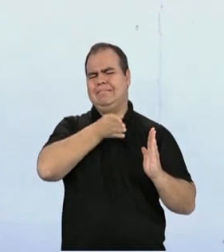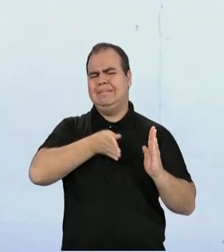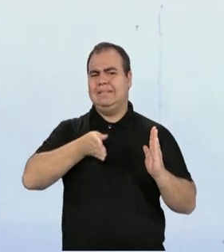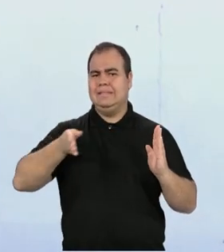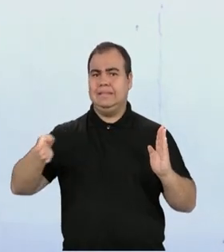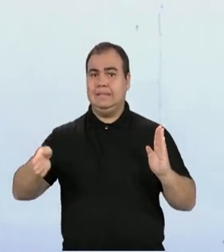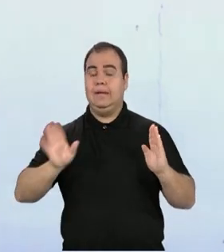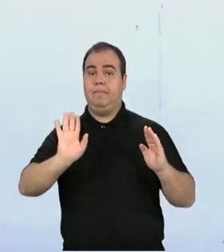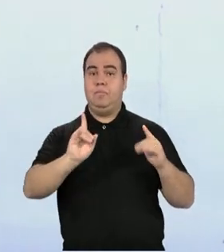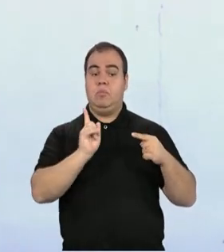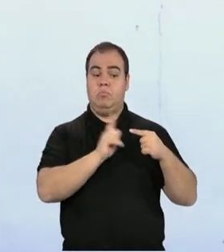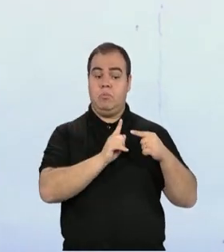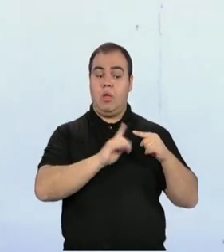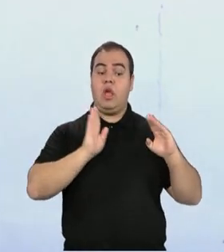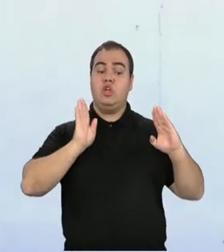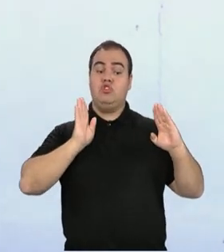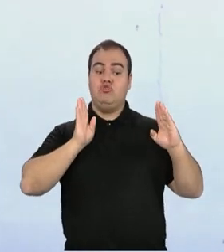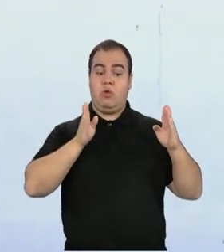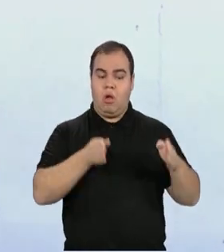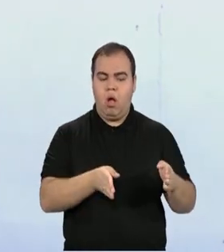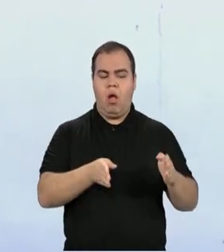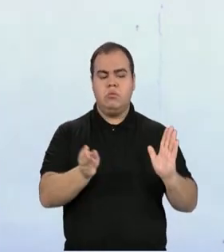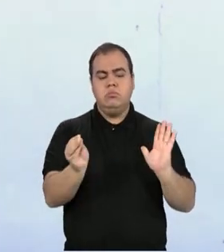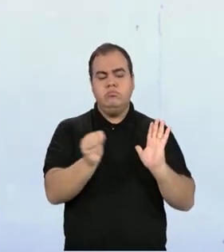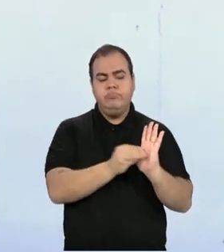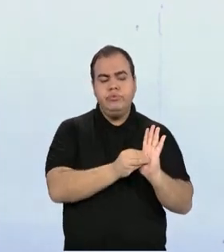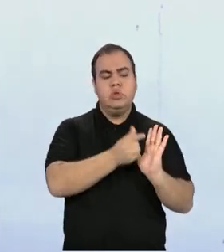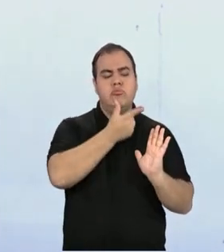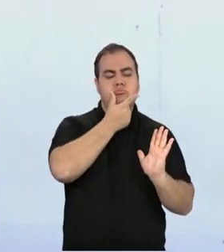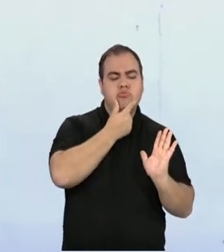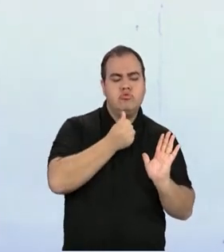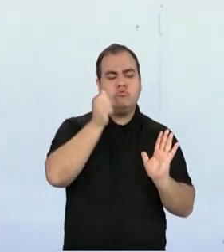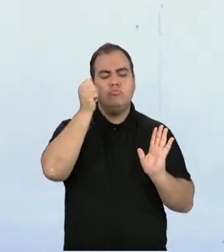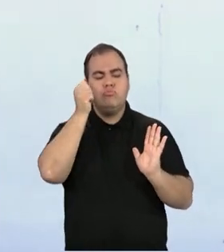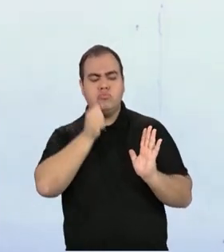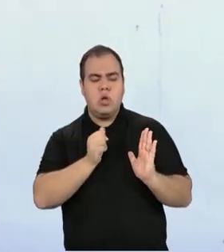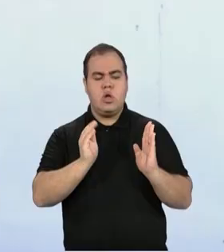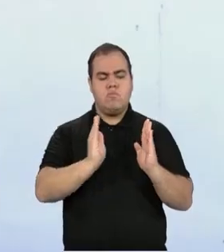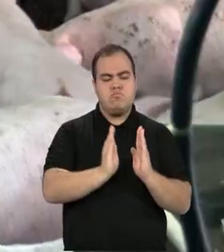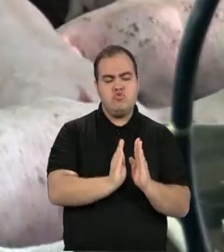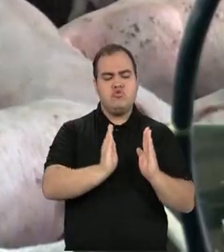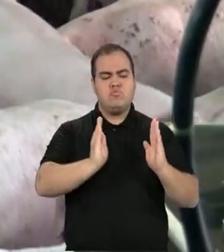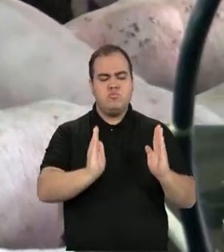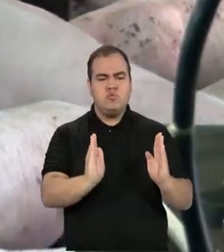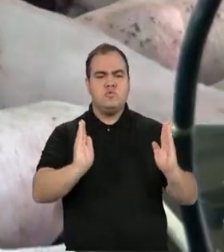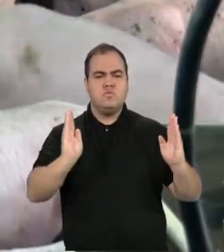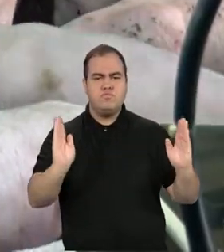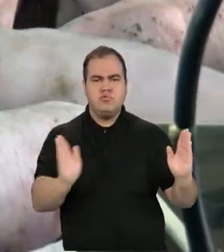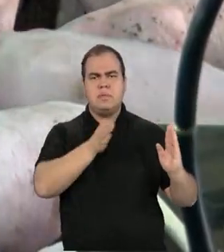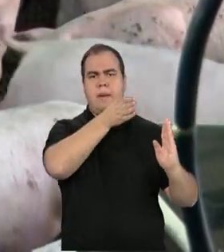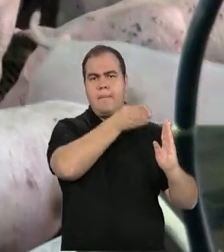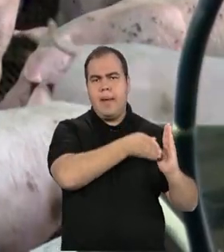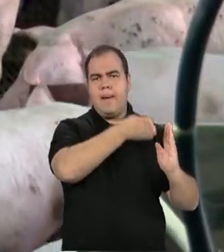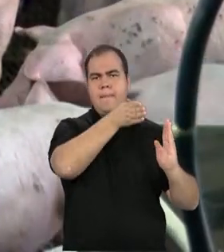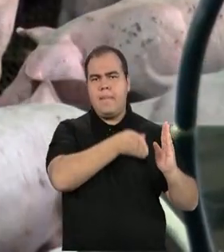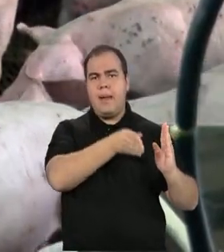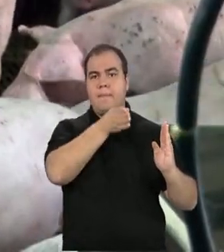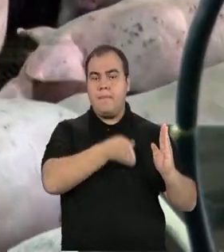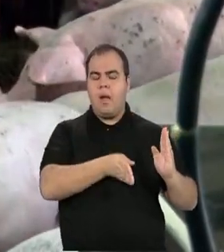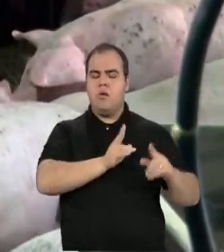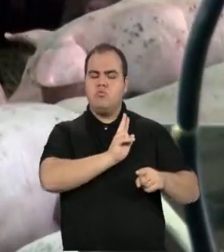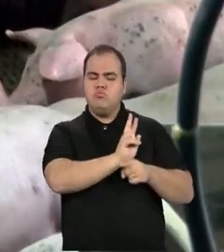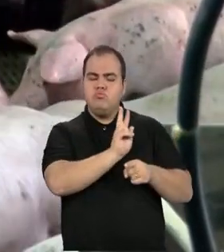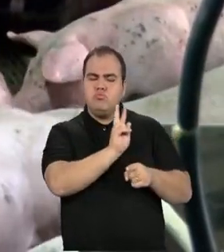um deles desde a chegada, classificação, por sexo, por tamanho, onde cada um recebe os seus